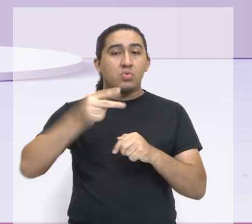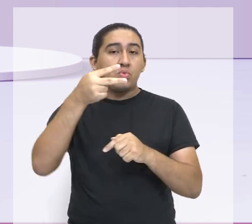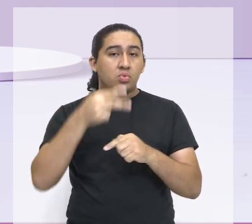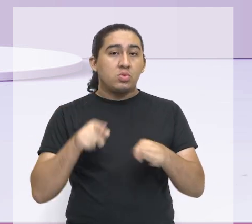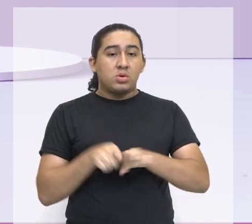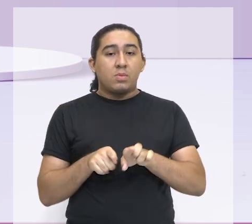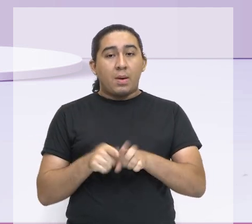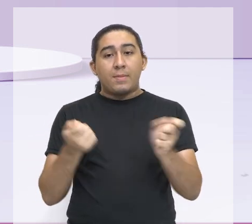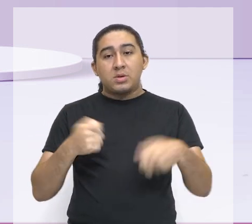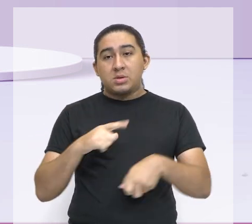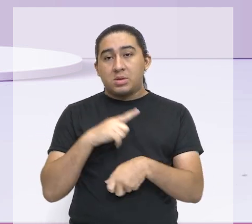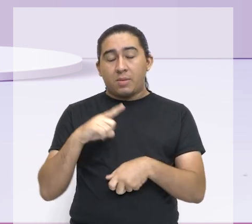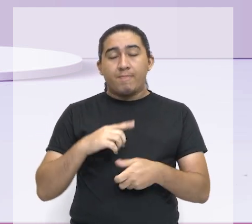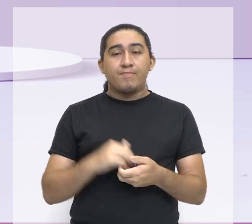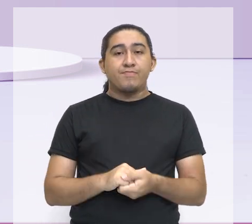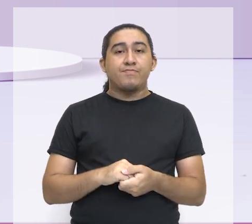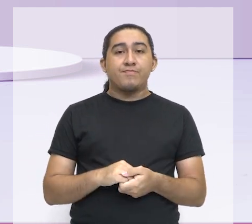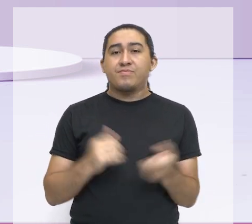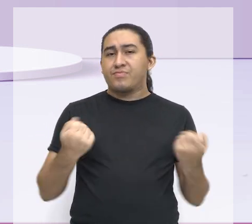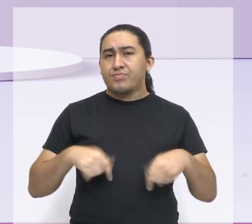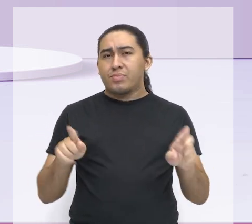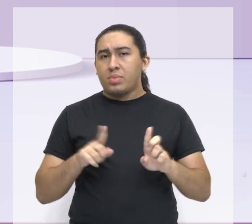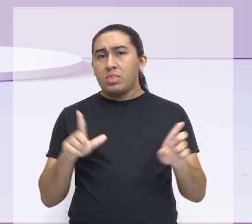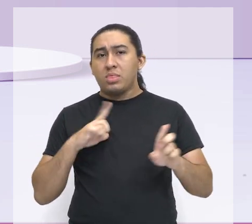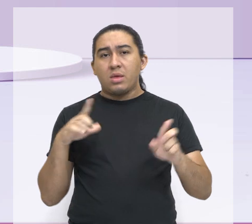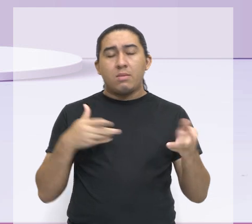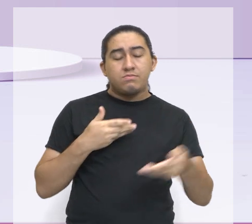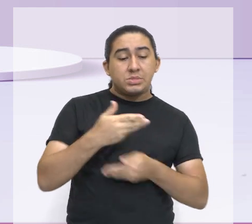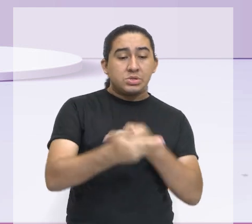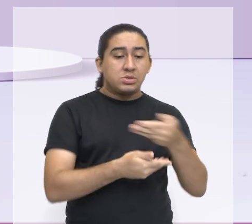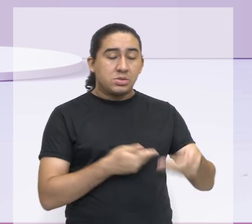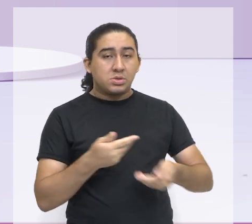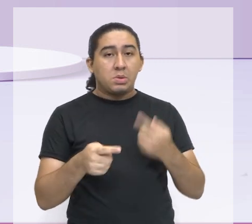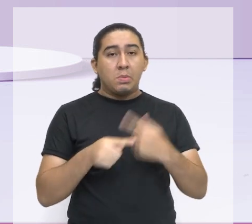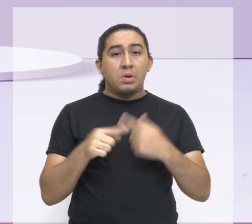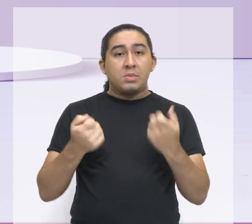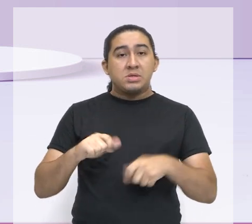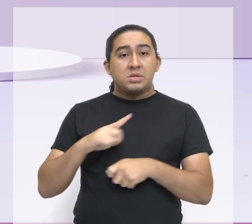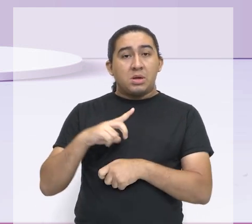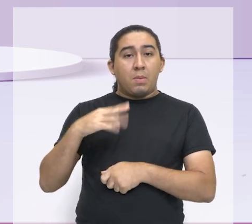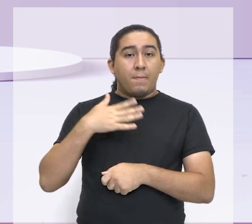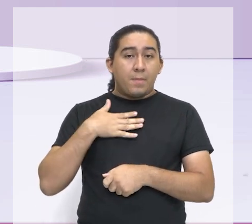mim, eu não preciso estar partilhando, porque eu tenho que ter o meu ali.